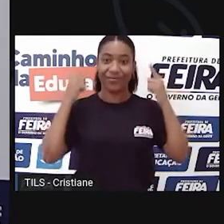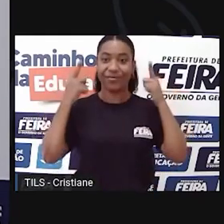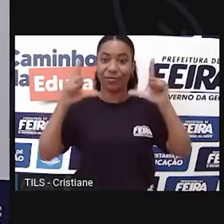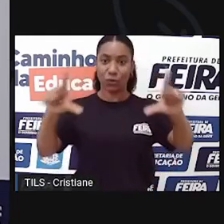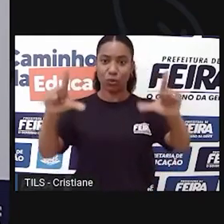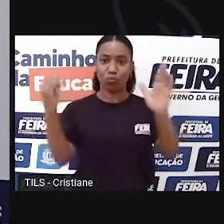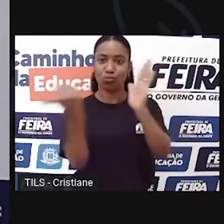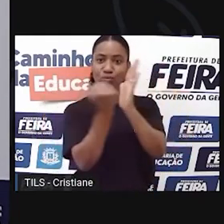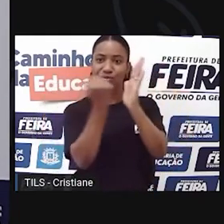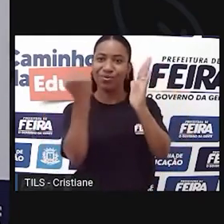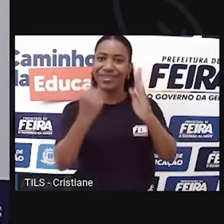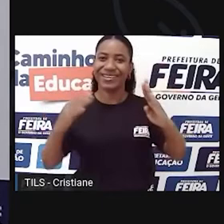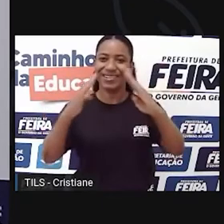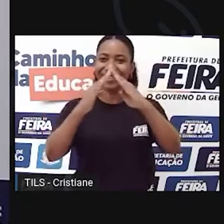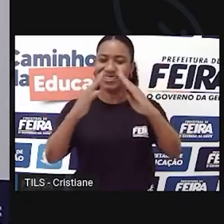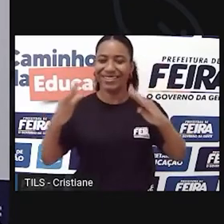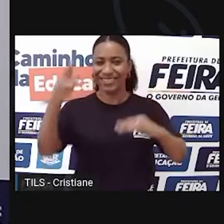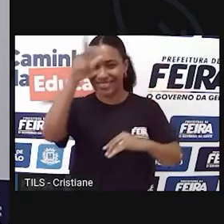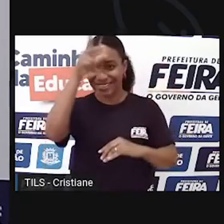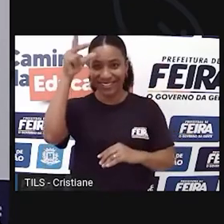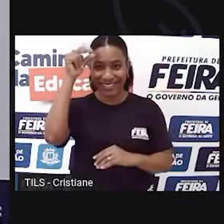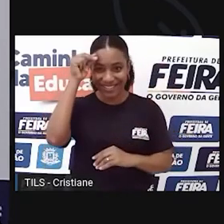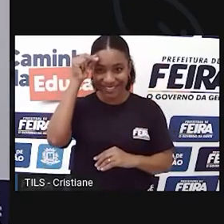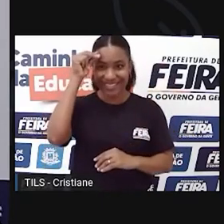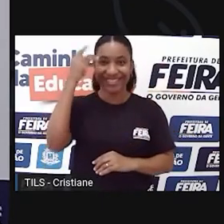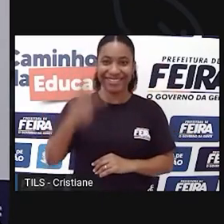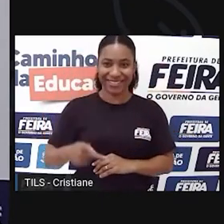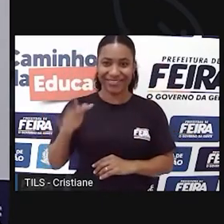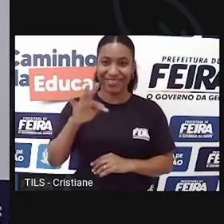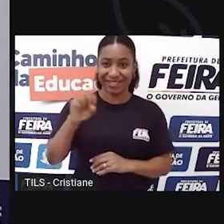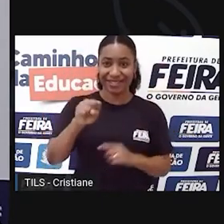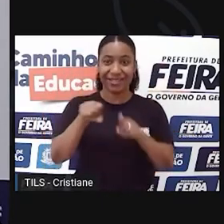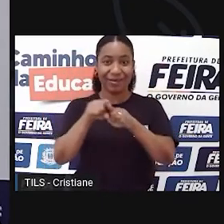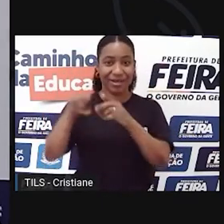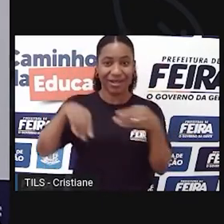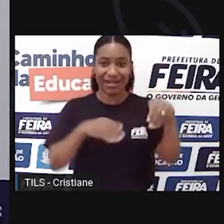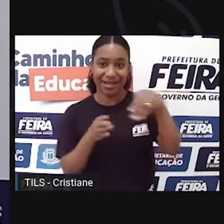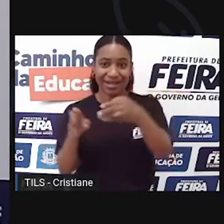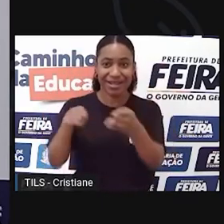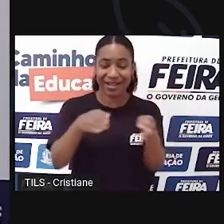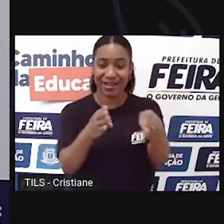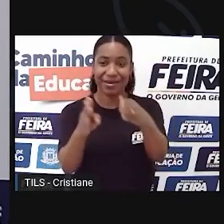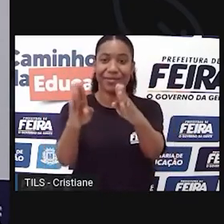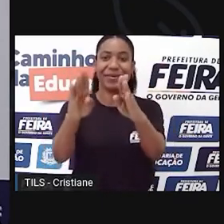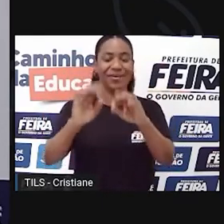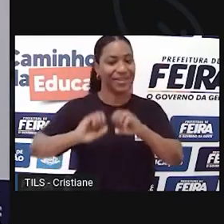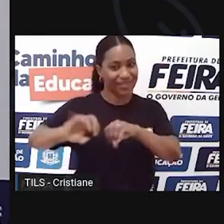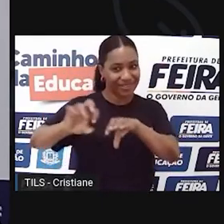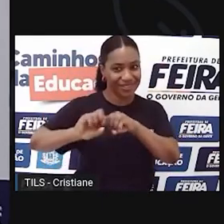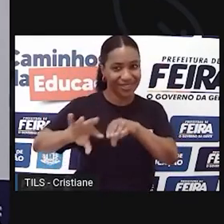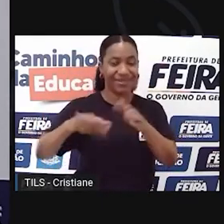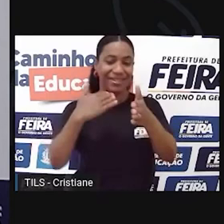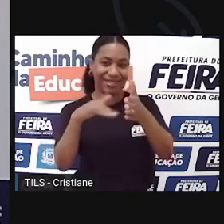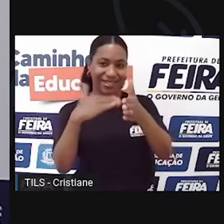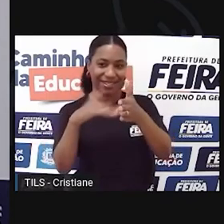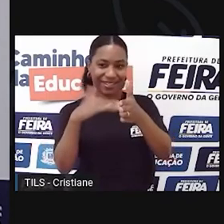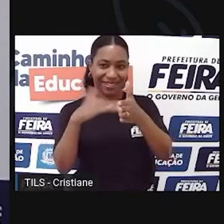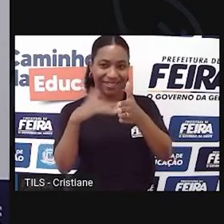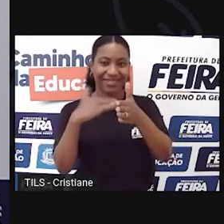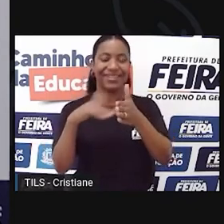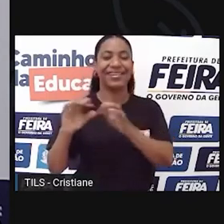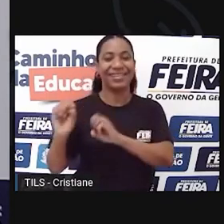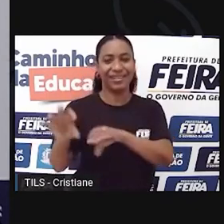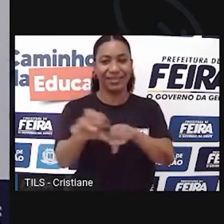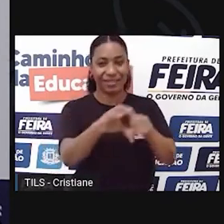com a logomarca da prefeitura e o caminhos da educação, que é esse projeto da Secretaria de Educação, certo? Hoje